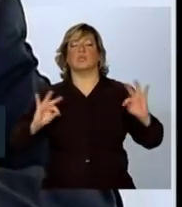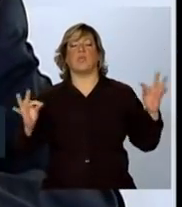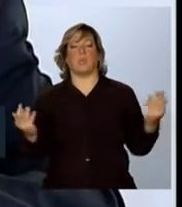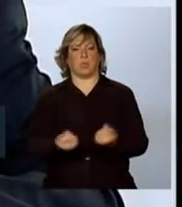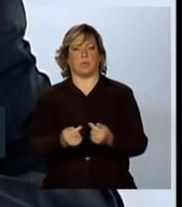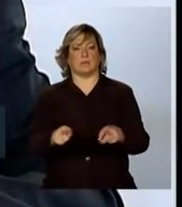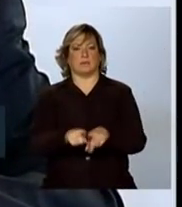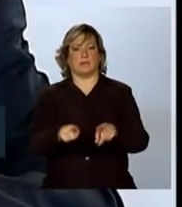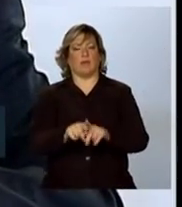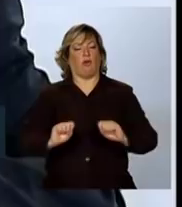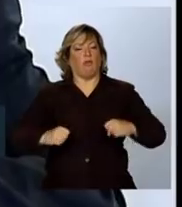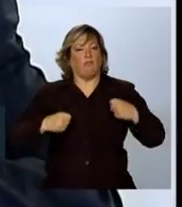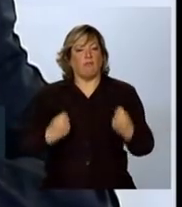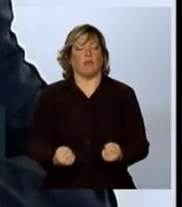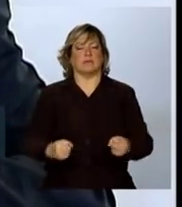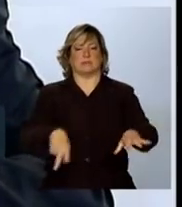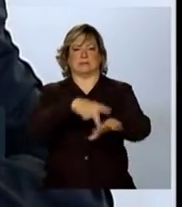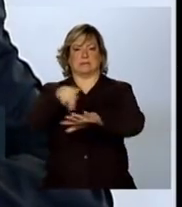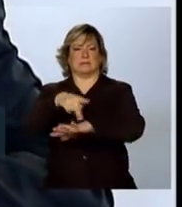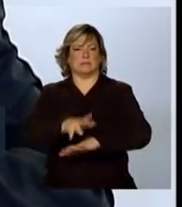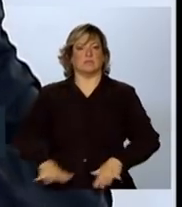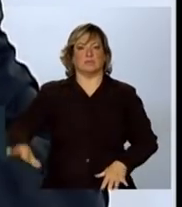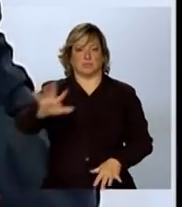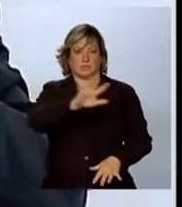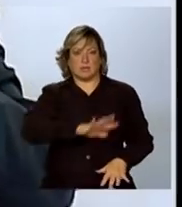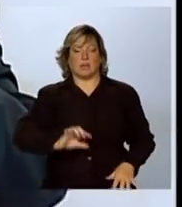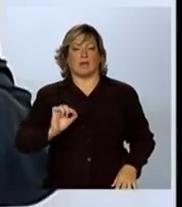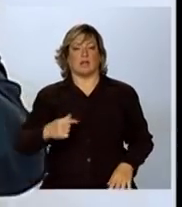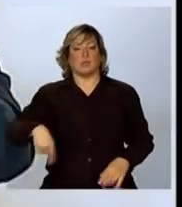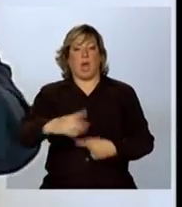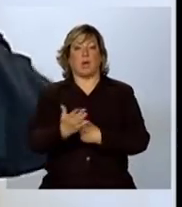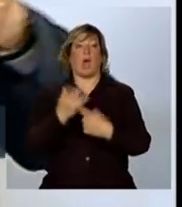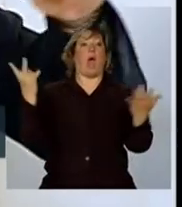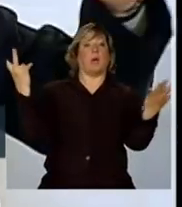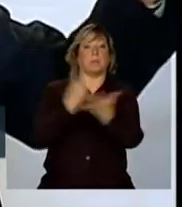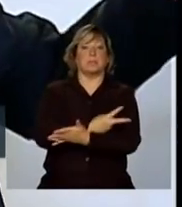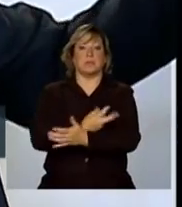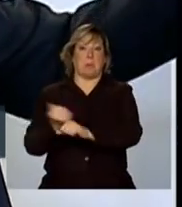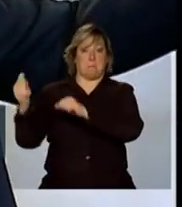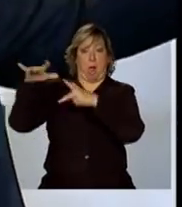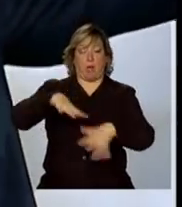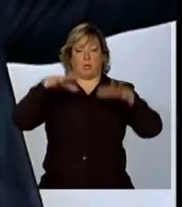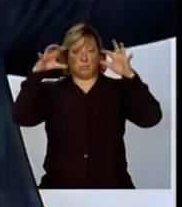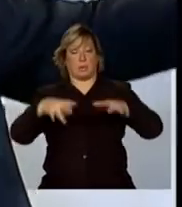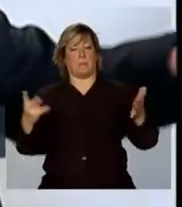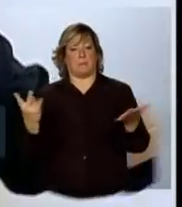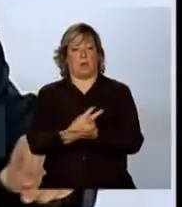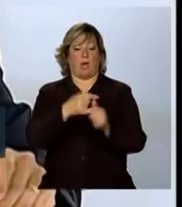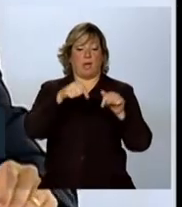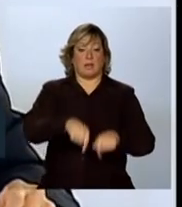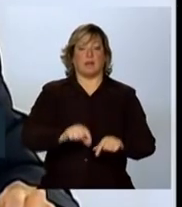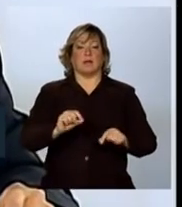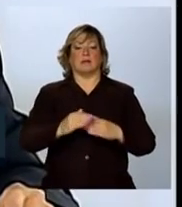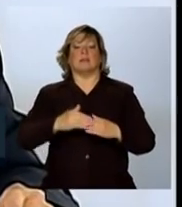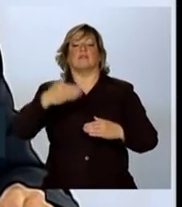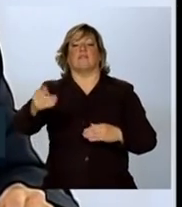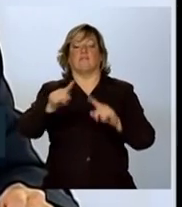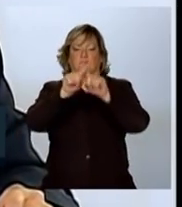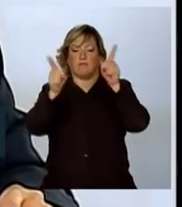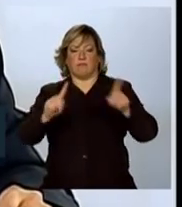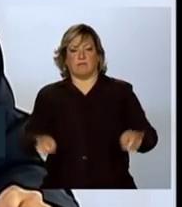as equipes e forças nacionais para nos ajudar quando os desastres aconteçam aqui, além da fronteira.